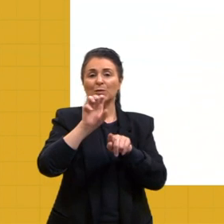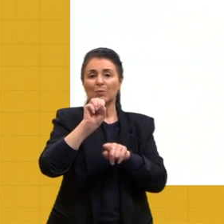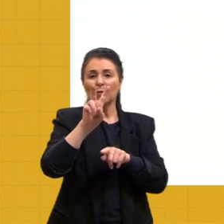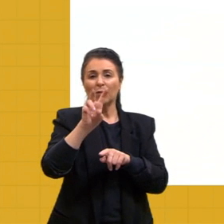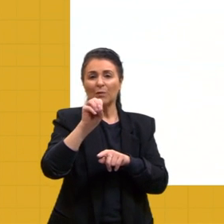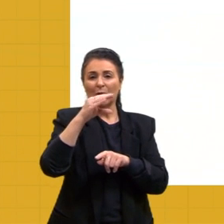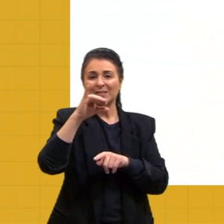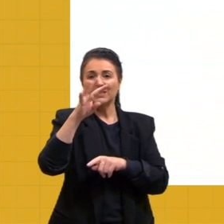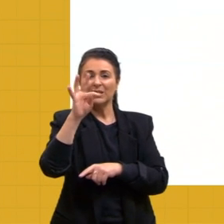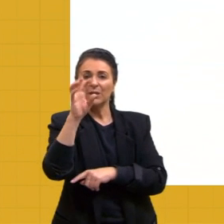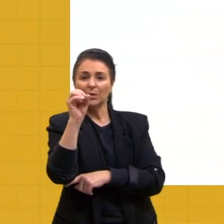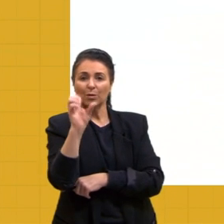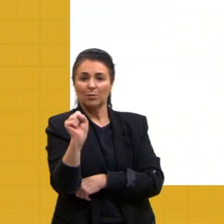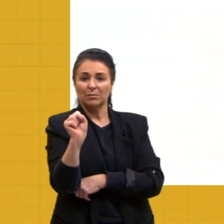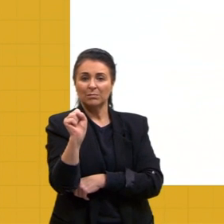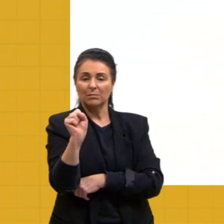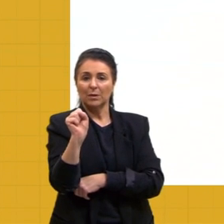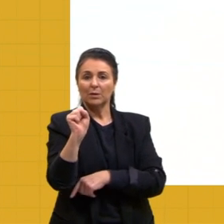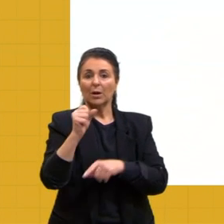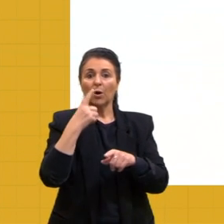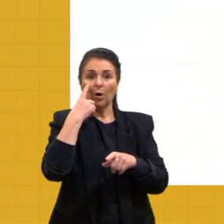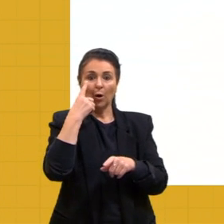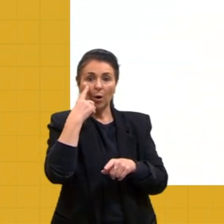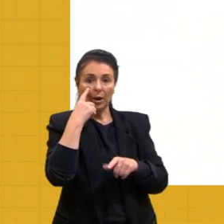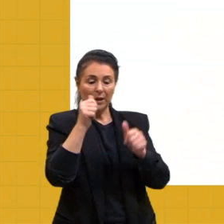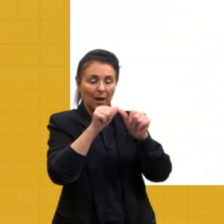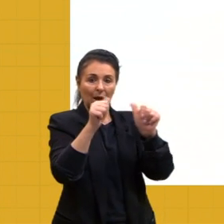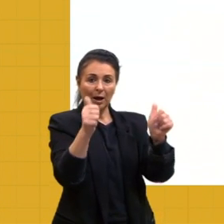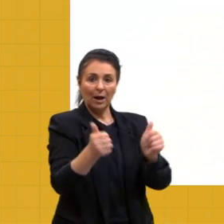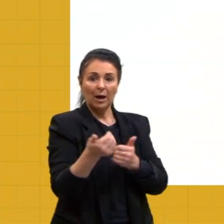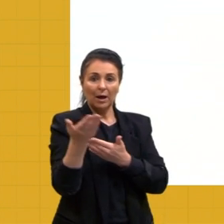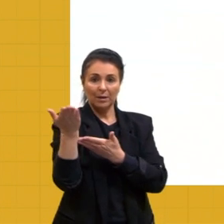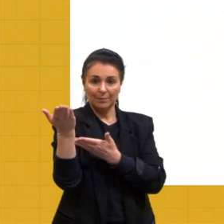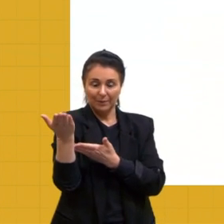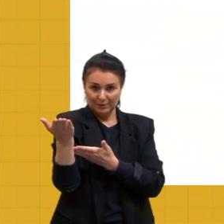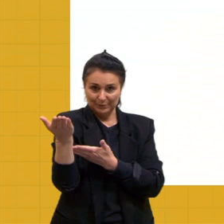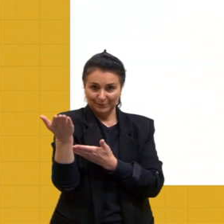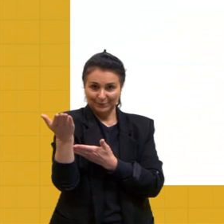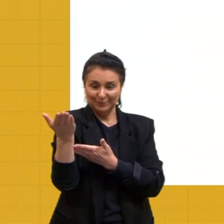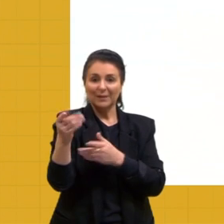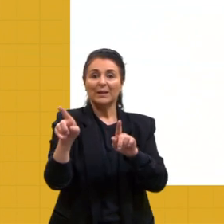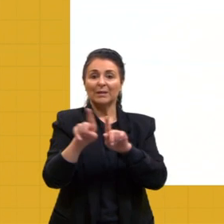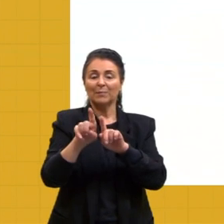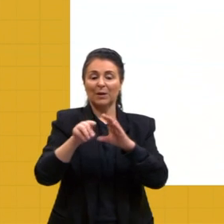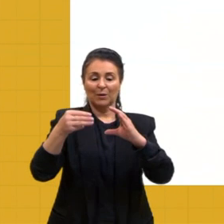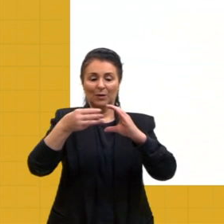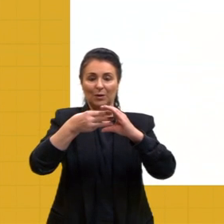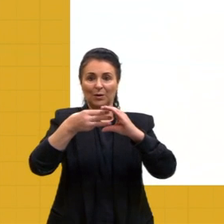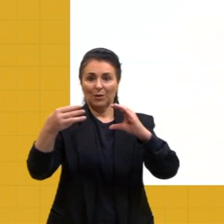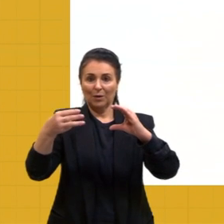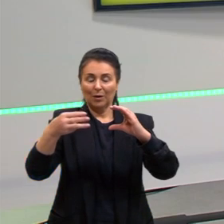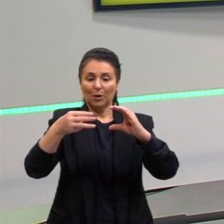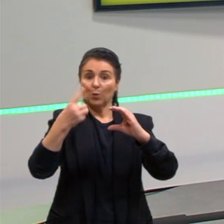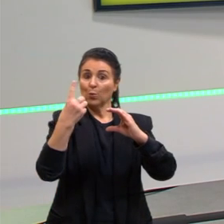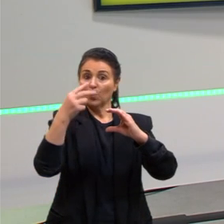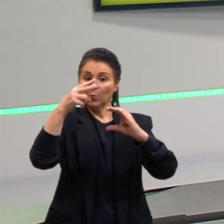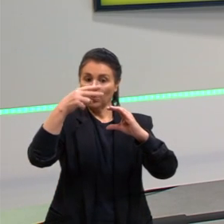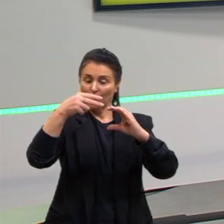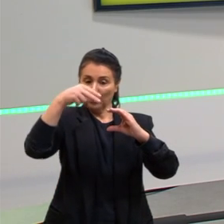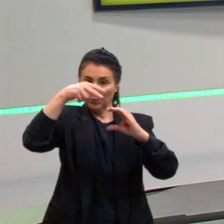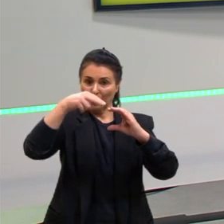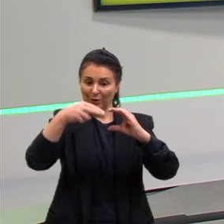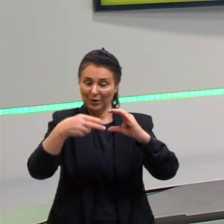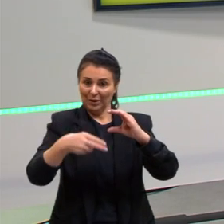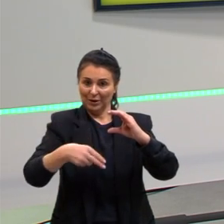Aqui na imagem, né? Então, o espermatozoide é haploide, o ovócito também é haploide. É um N e aqui outro